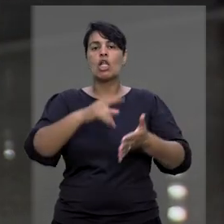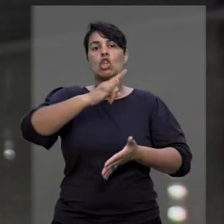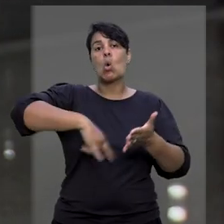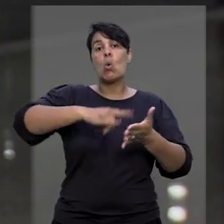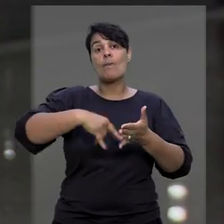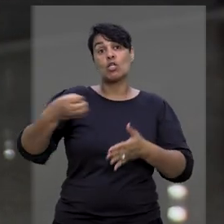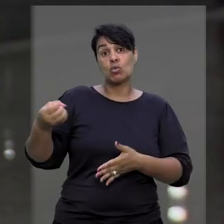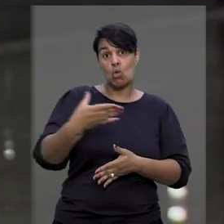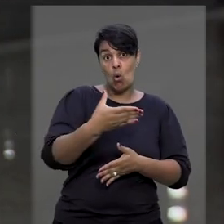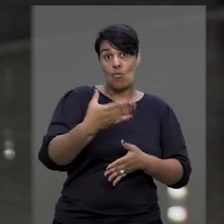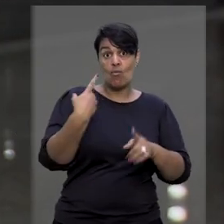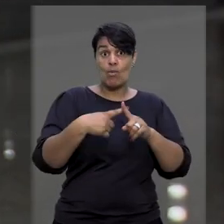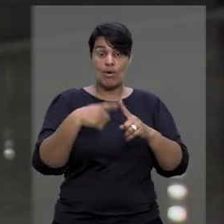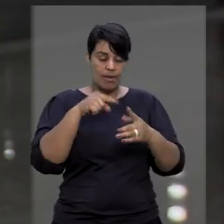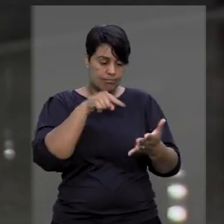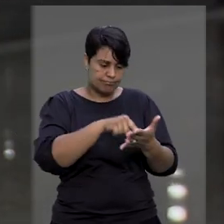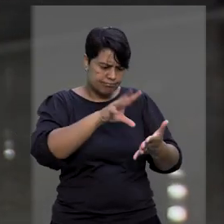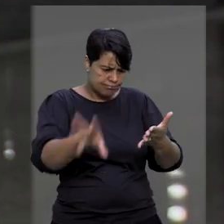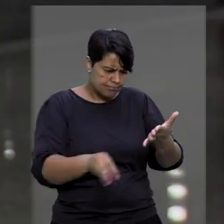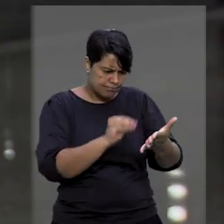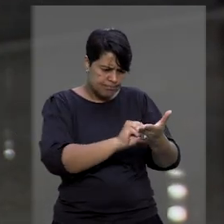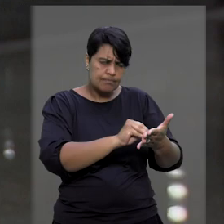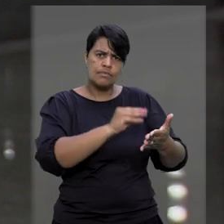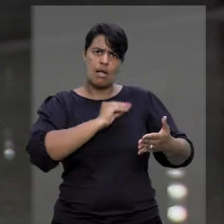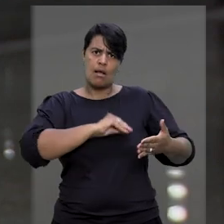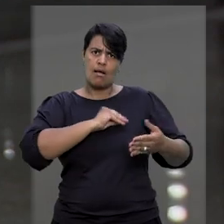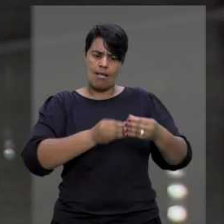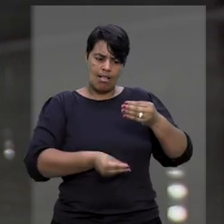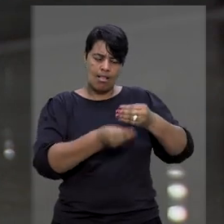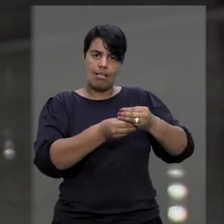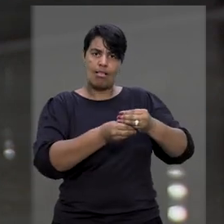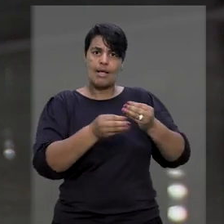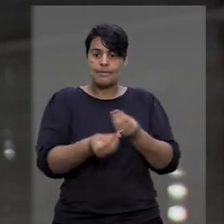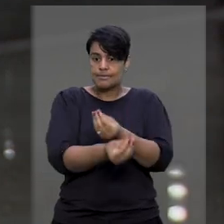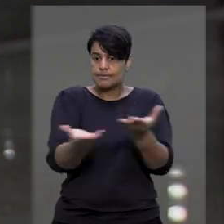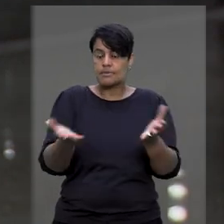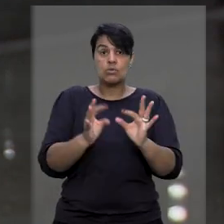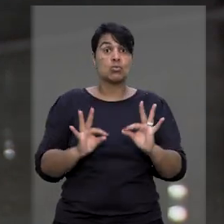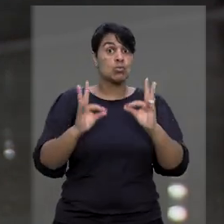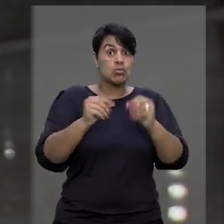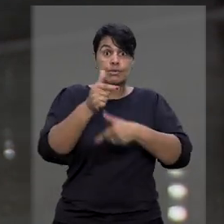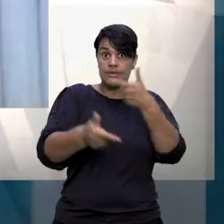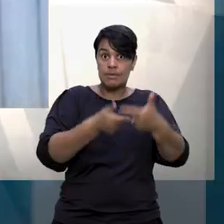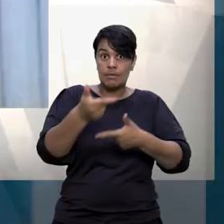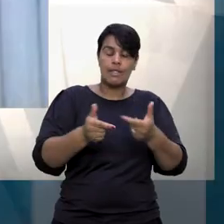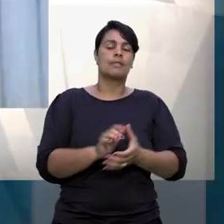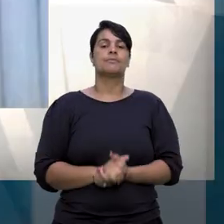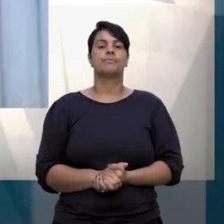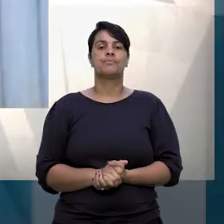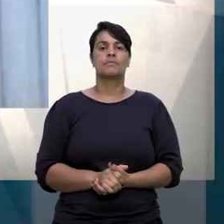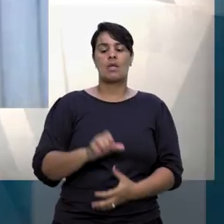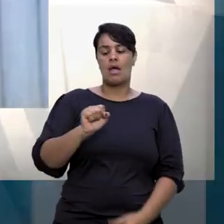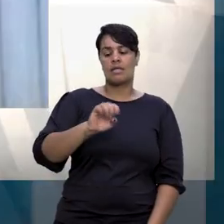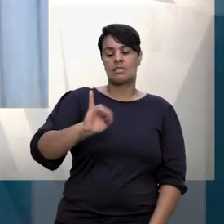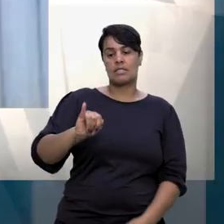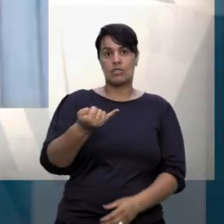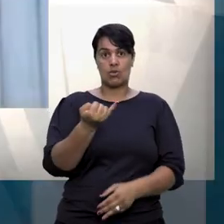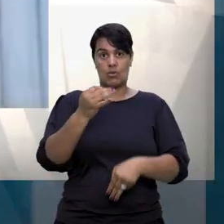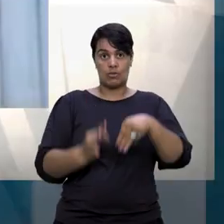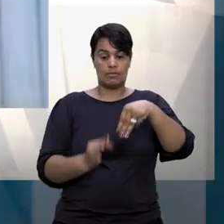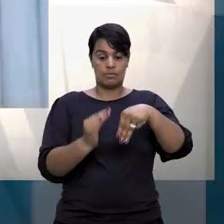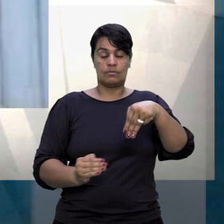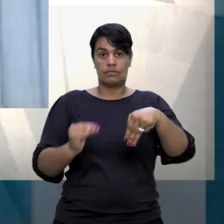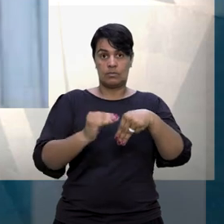documento novo, segundo o qual a gratificação foi estendida e equiparada para todos os servidores. No STJ, o relator,